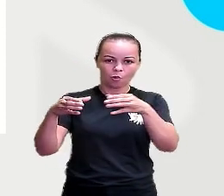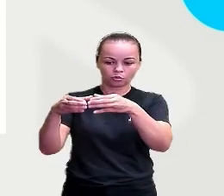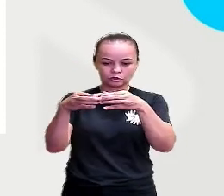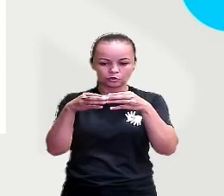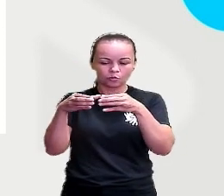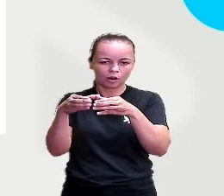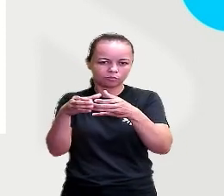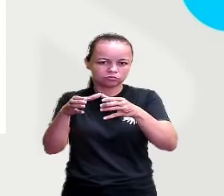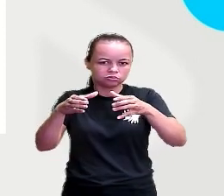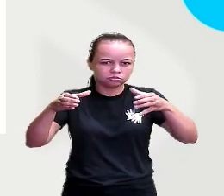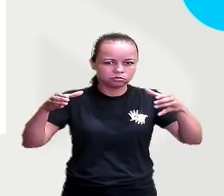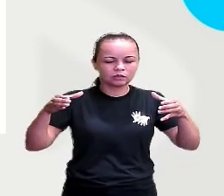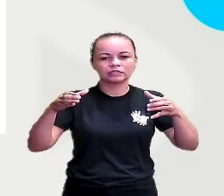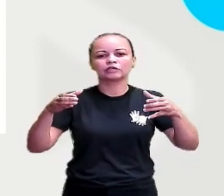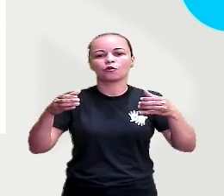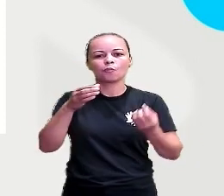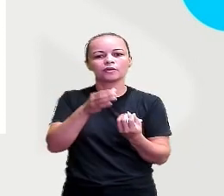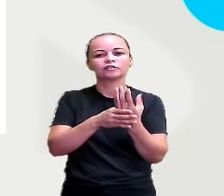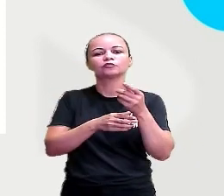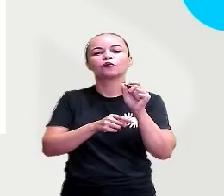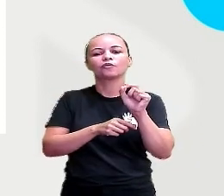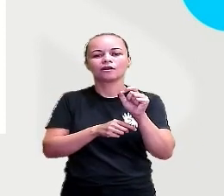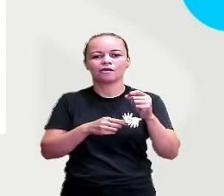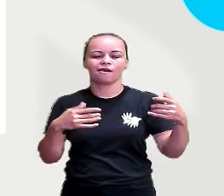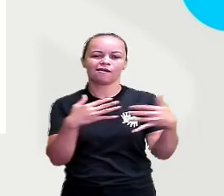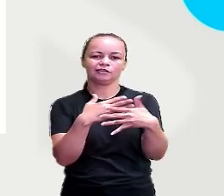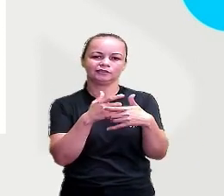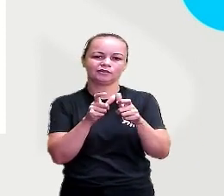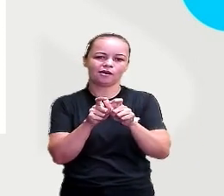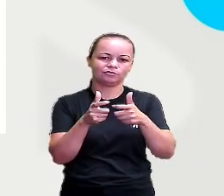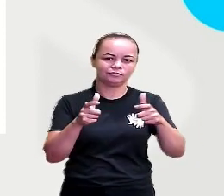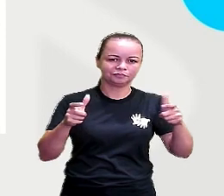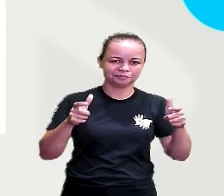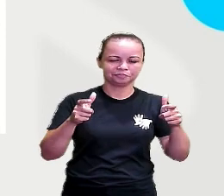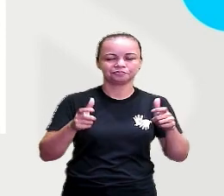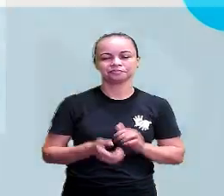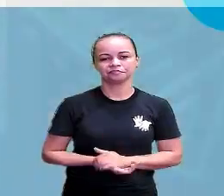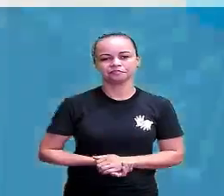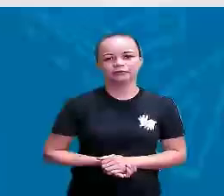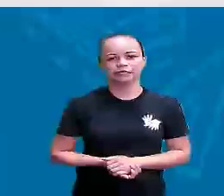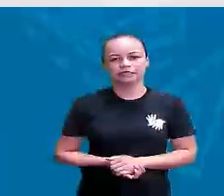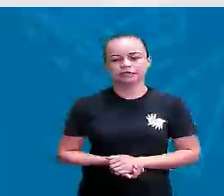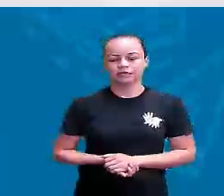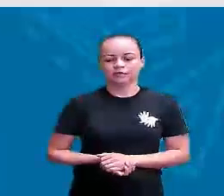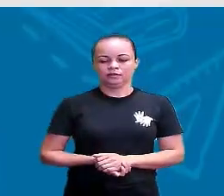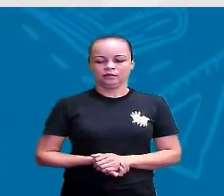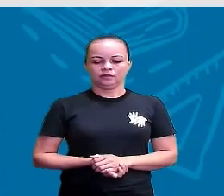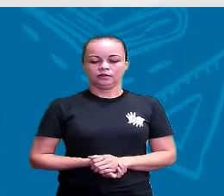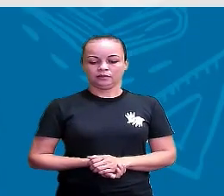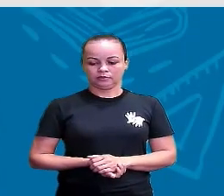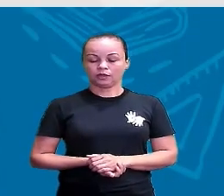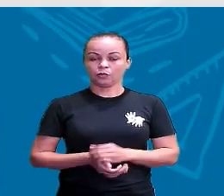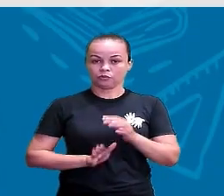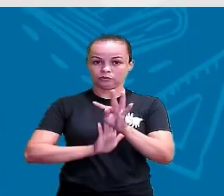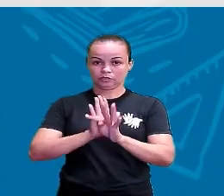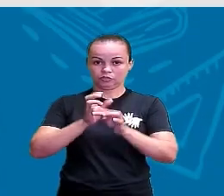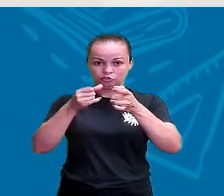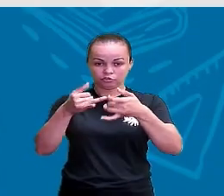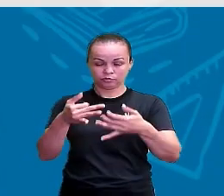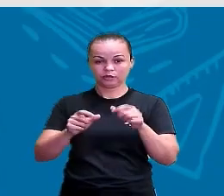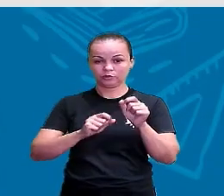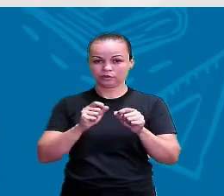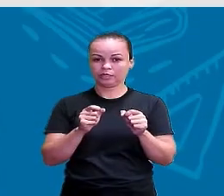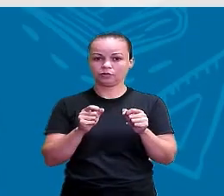deram origem às primeiras cidades, certo? Então, assim, gente, quando surgiram as primeiras... O é que o texto diz? Quando eles eram